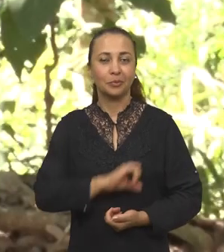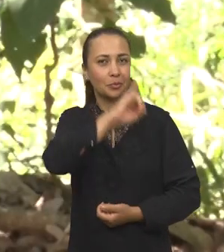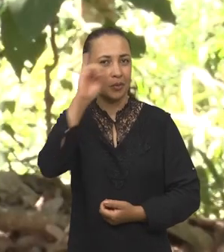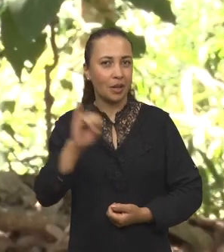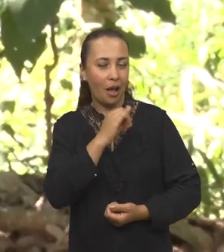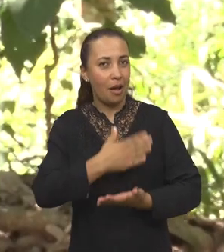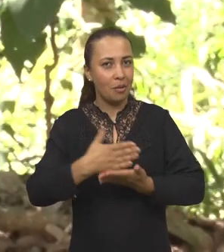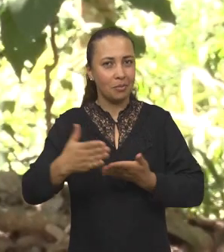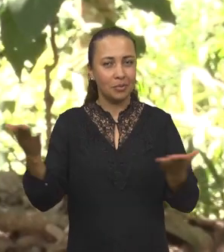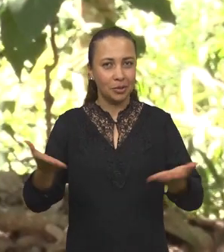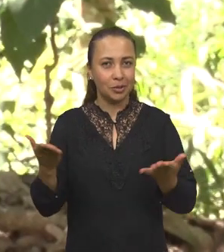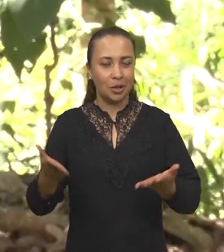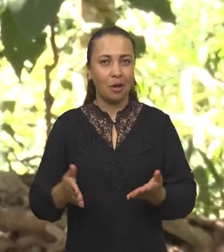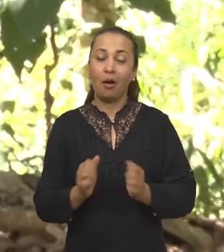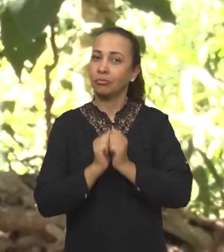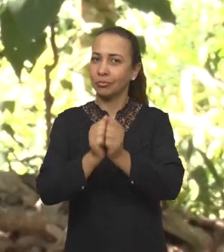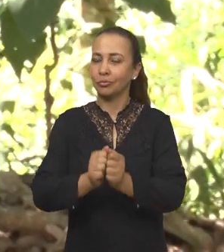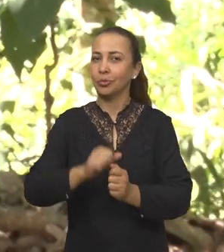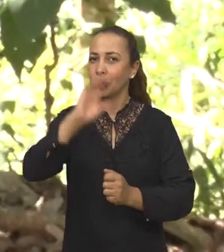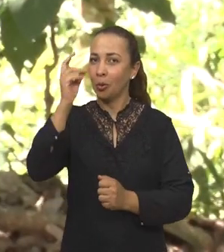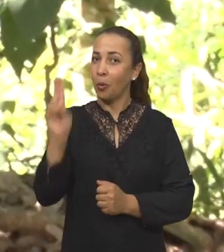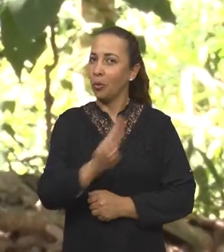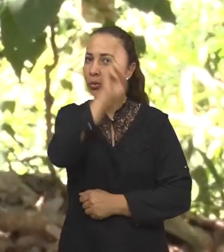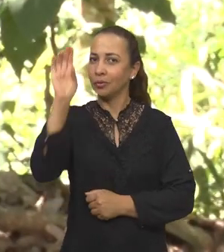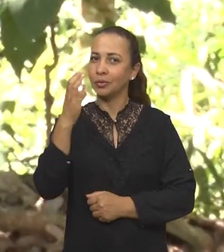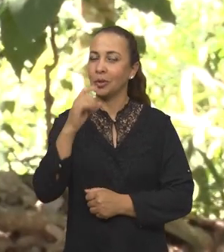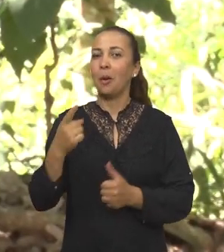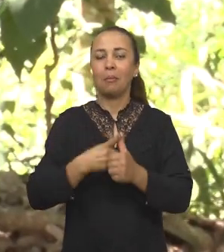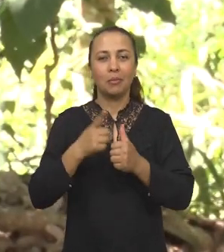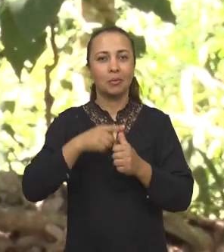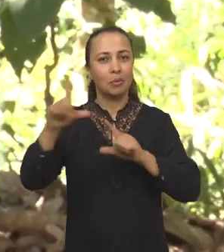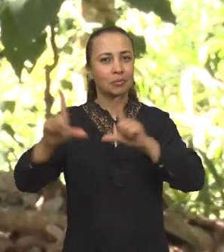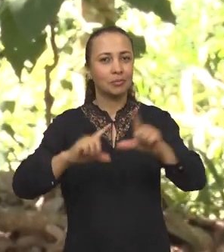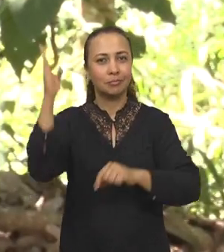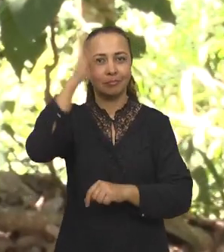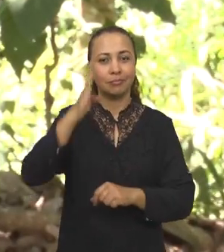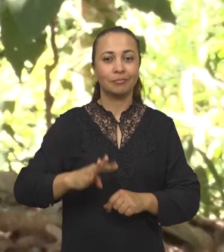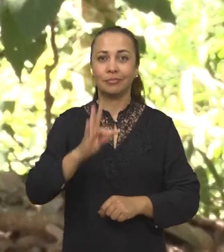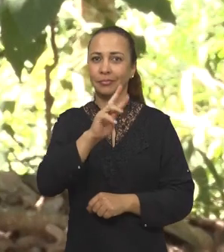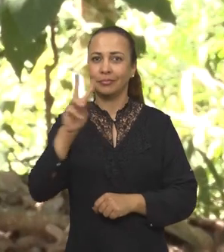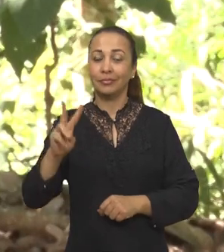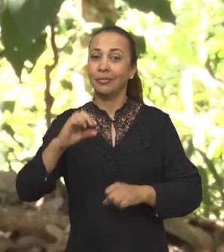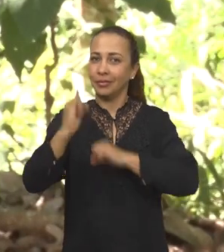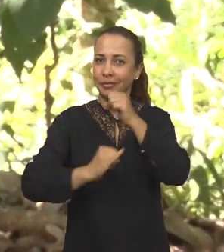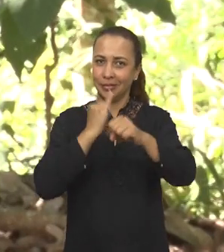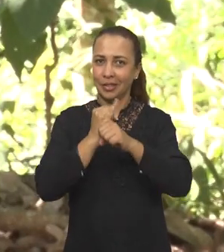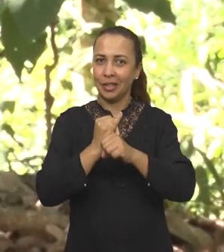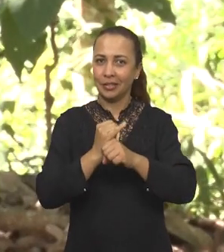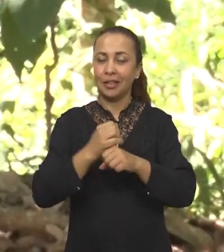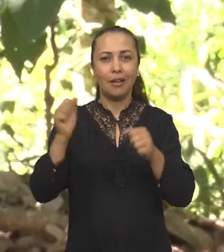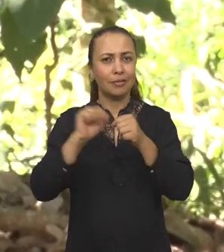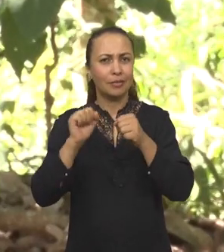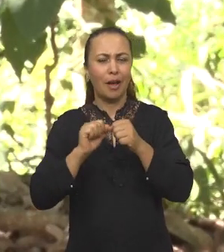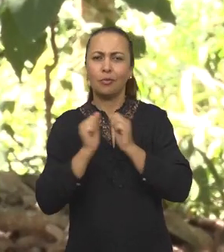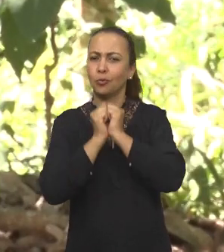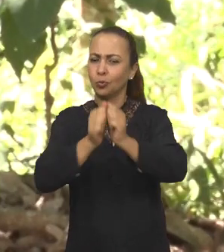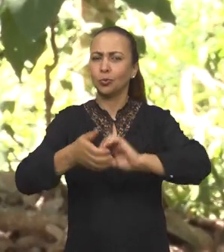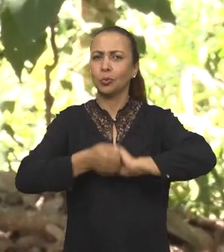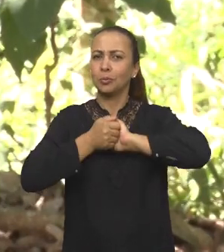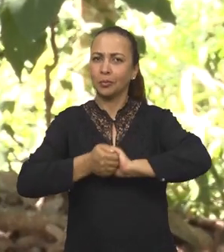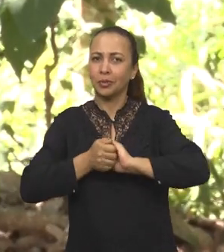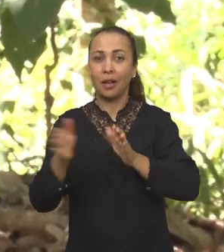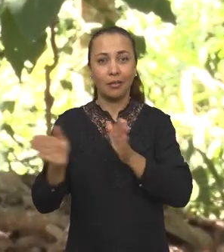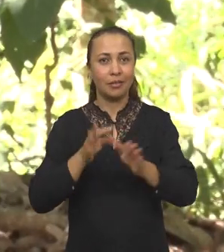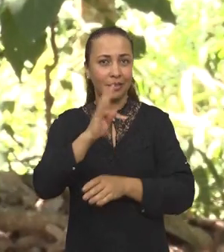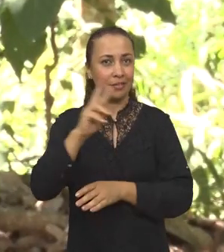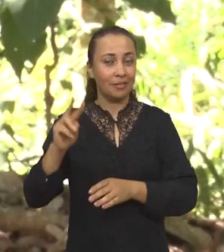Olá, a partir de agora você acompanha mais um Univerciência, o primeiro programa brasileiro de TV e internet que é realizado em